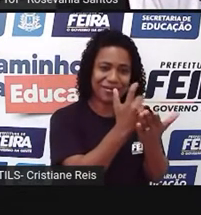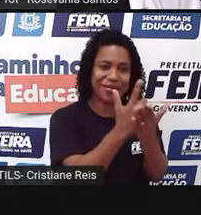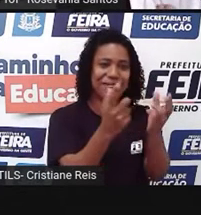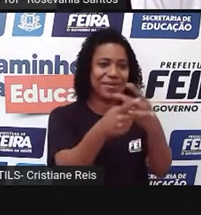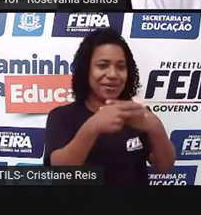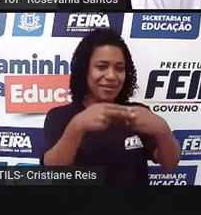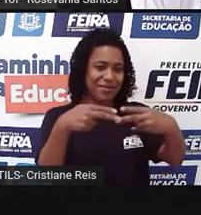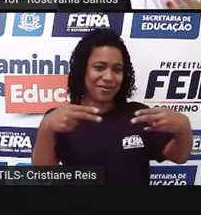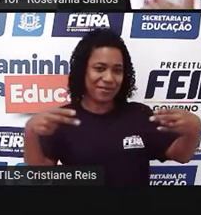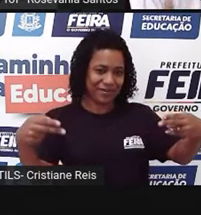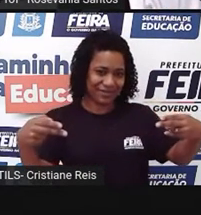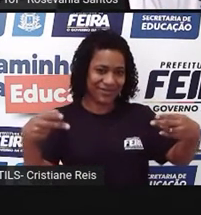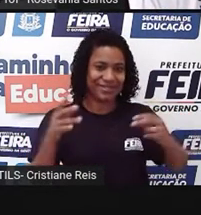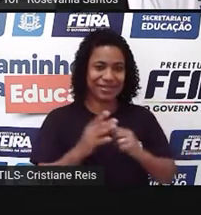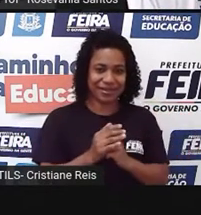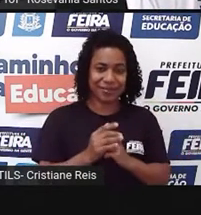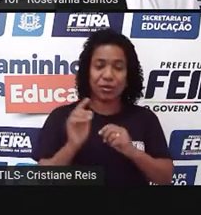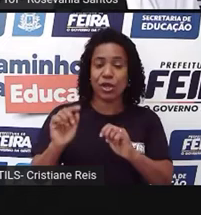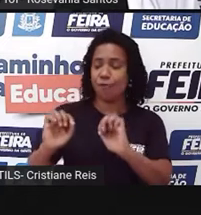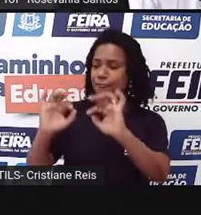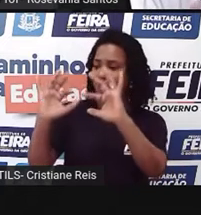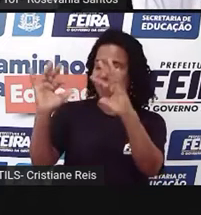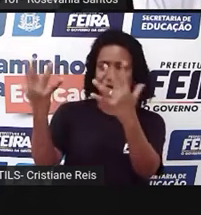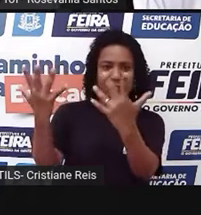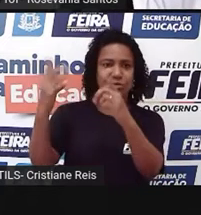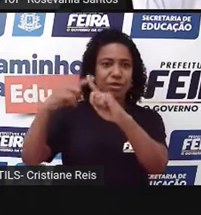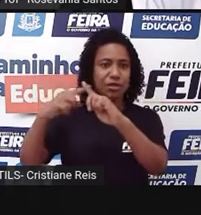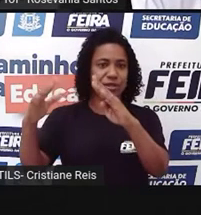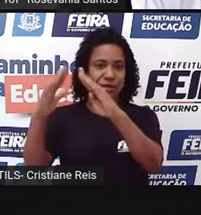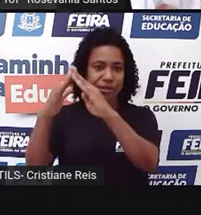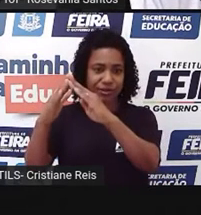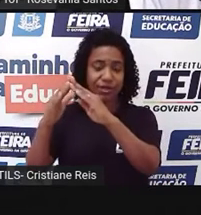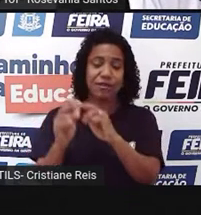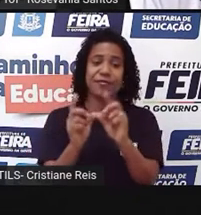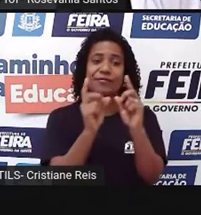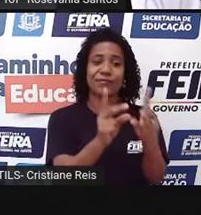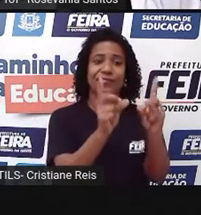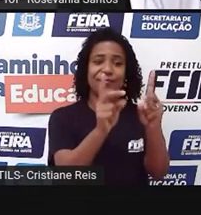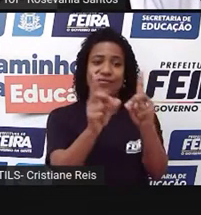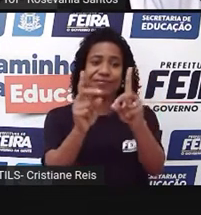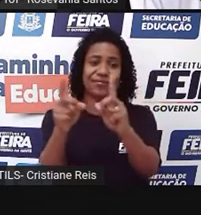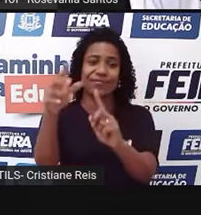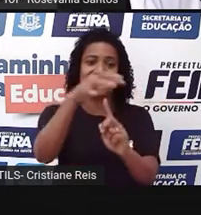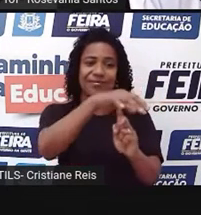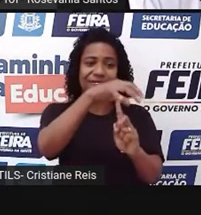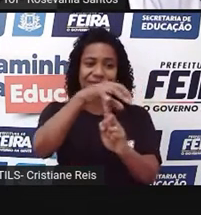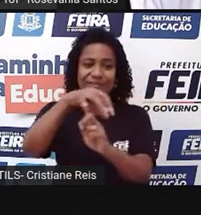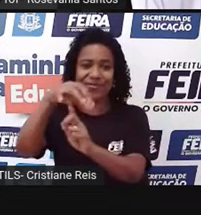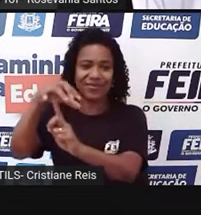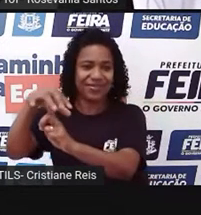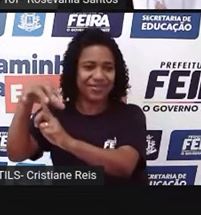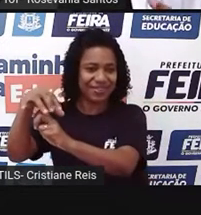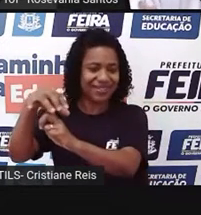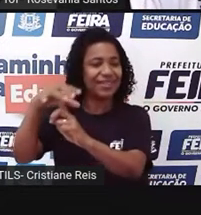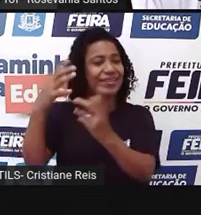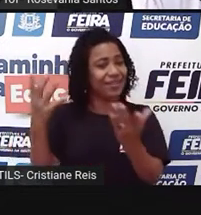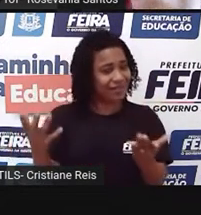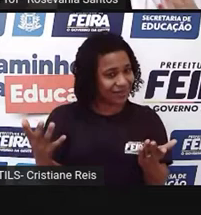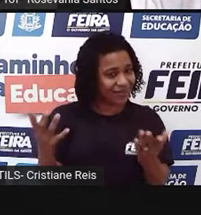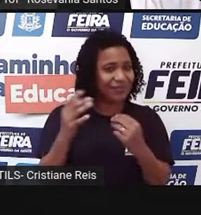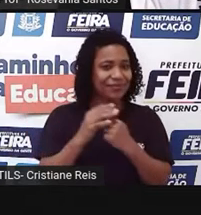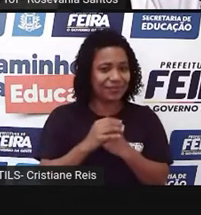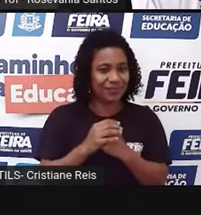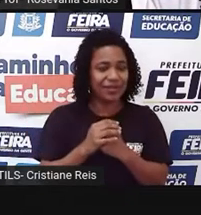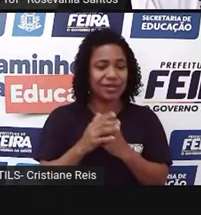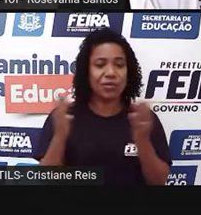aproveitavam as festas religiosas para se reunirem e trocarem mercadorias. Claro que hoje em dia